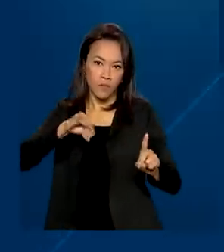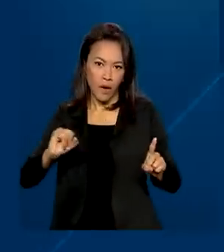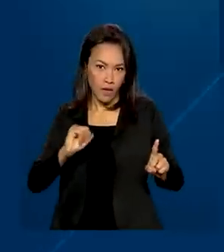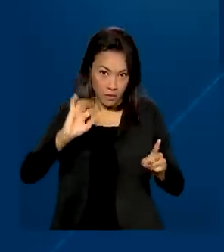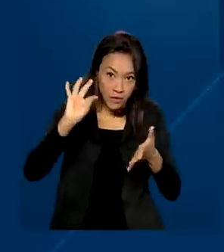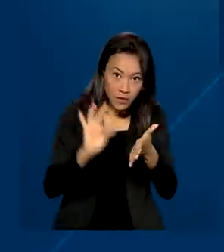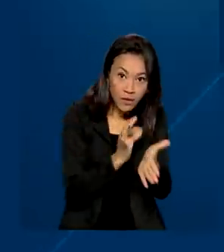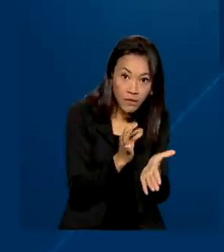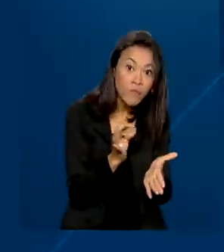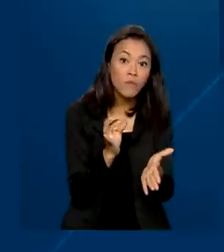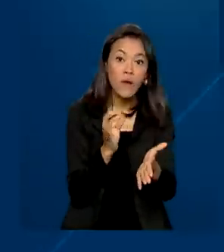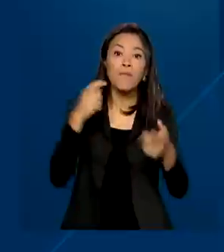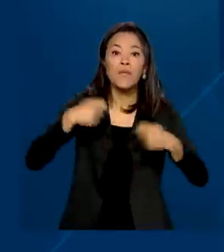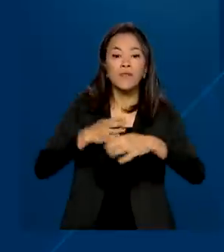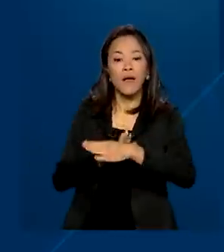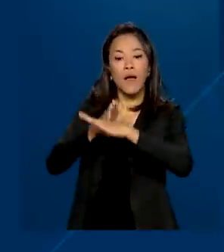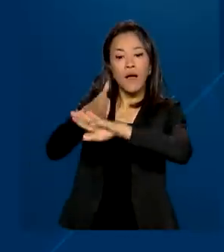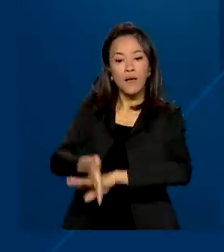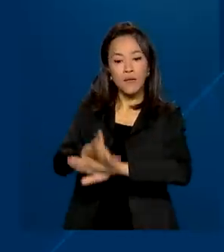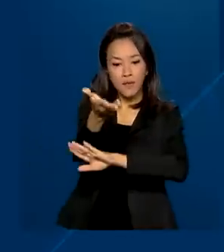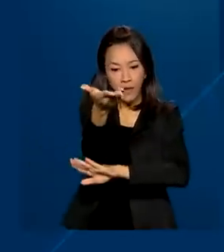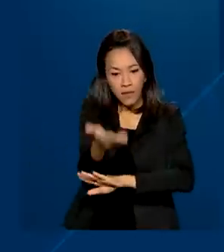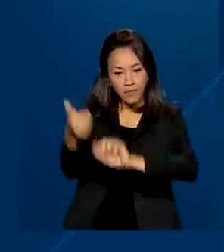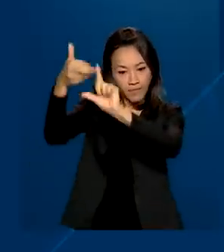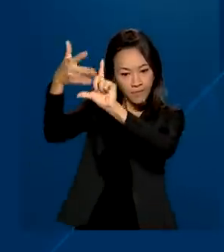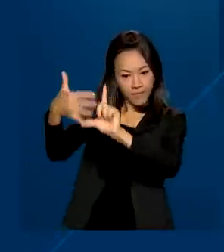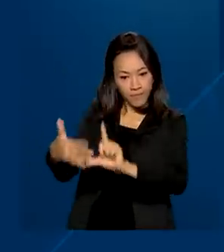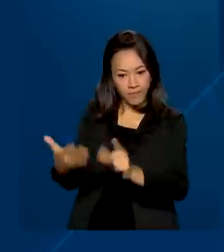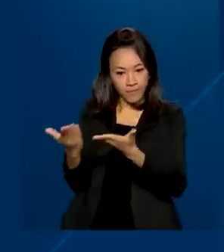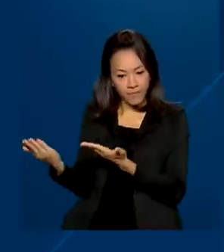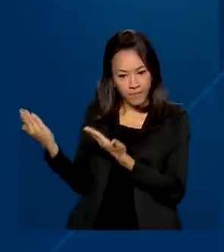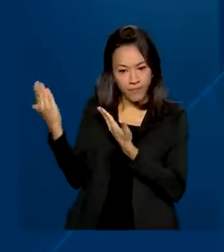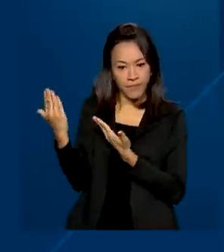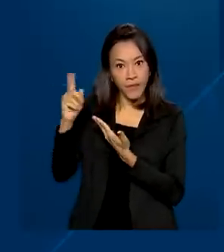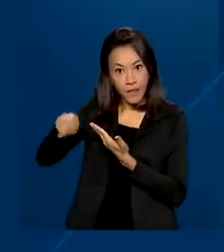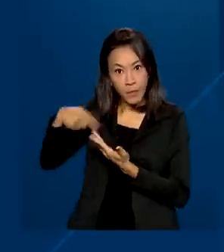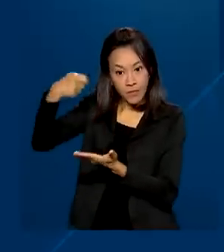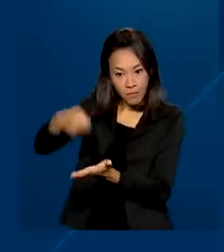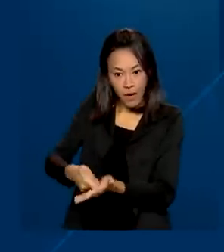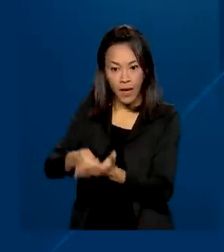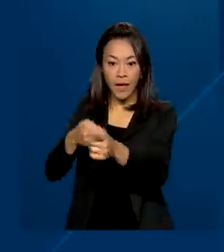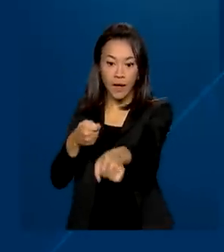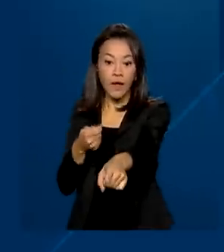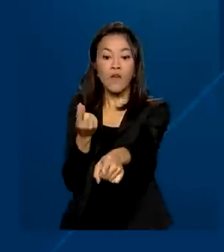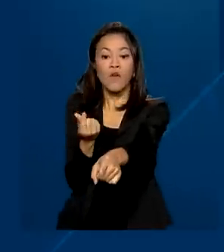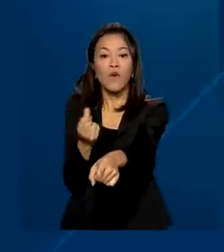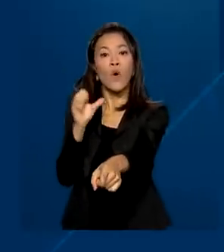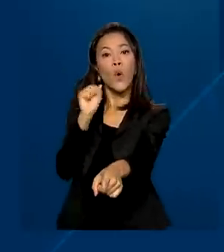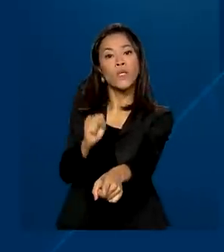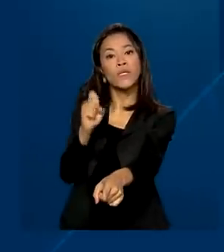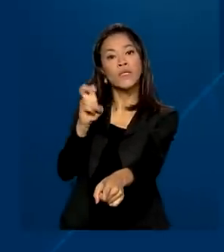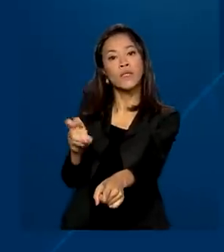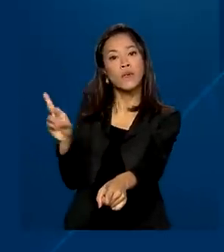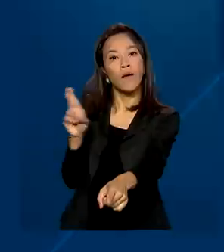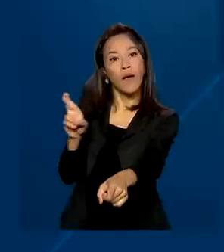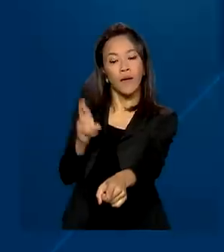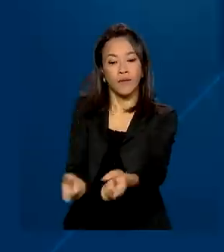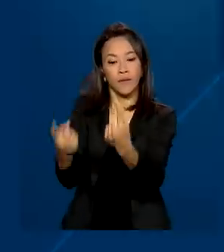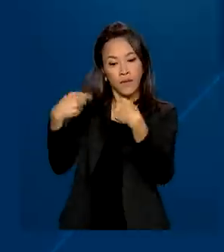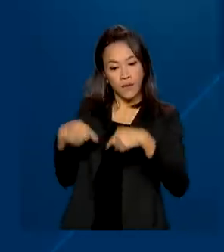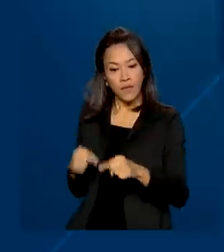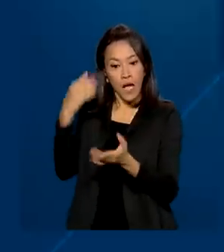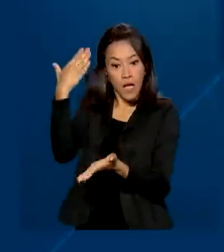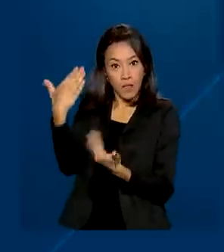inscrever, basta acessar a página do participante. Depois, é só pagar a taxa no valor de R 85. As